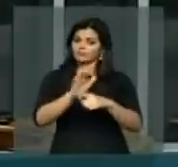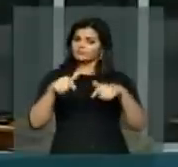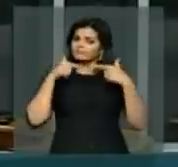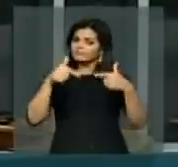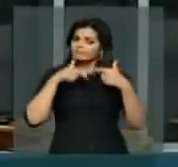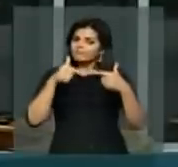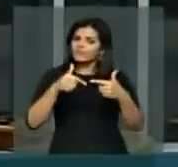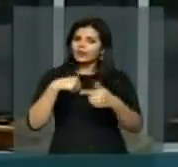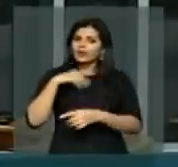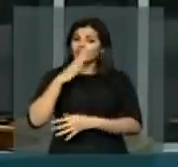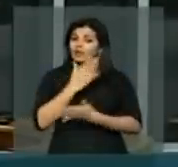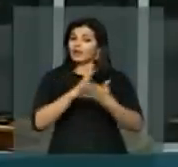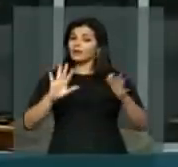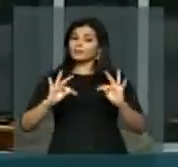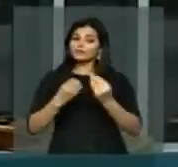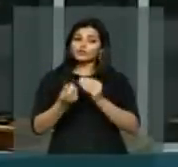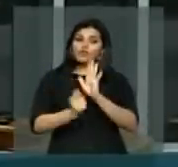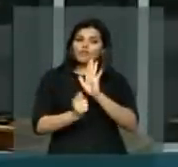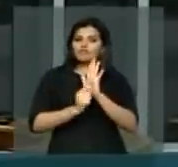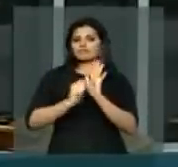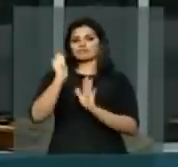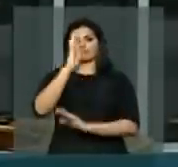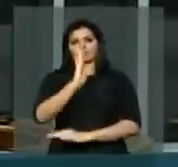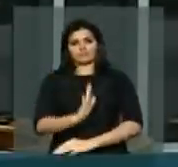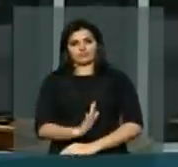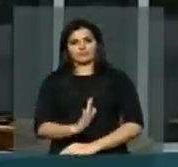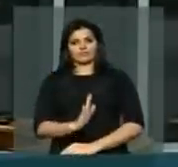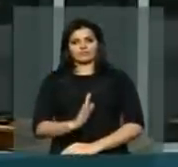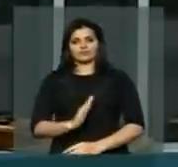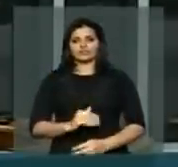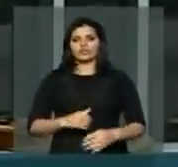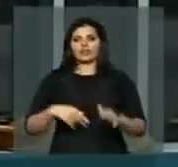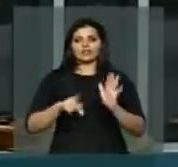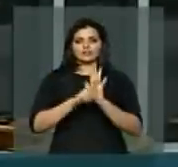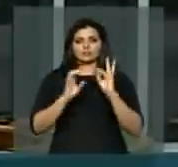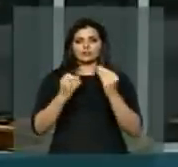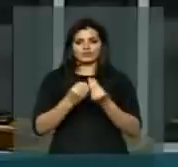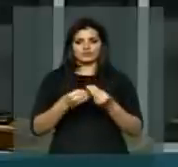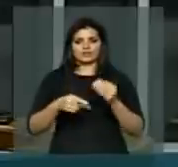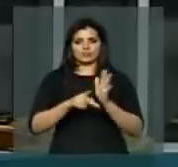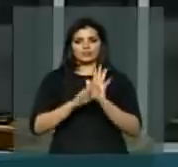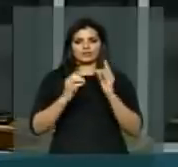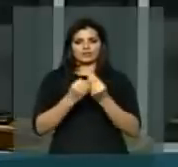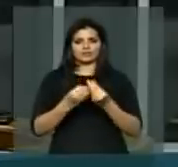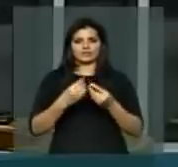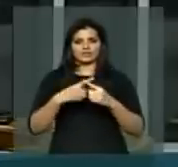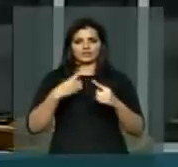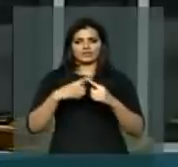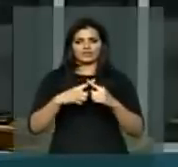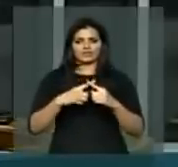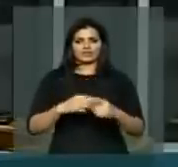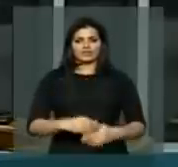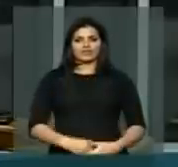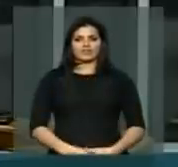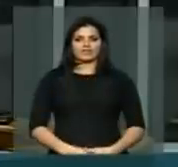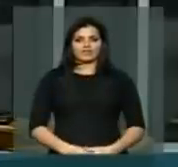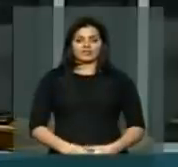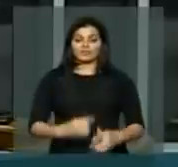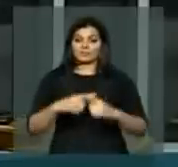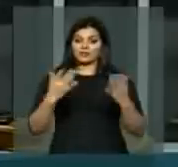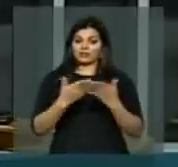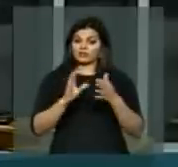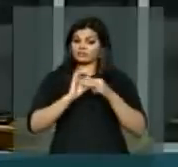severo às drogas no nosso continente. e nós estamos propondo o que e baseado em que a liberação, a